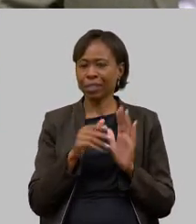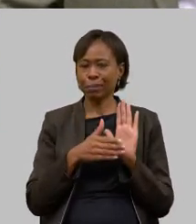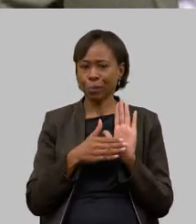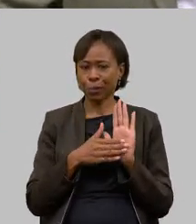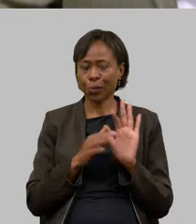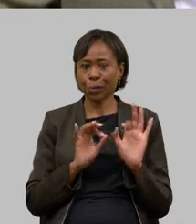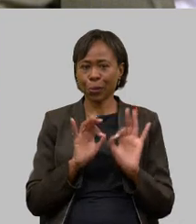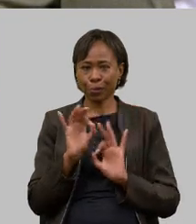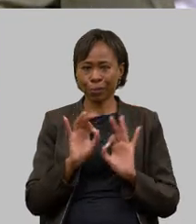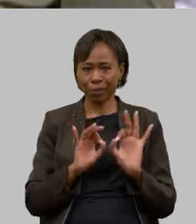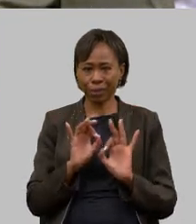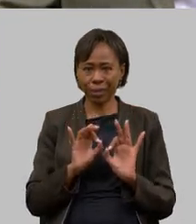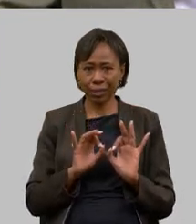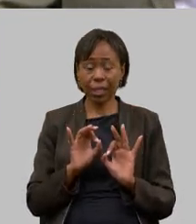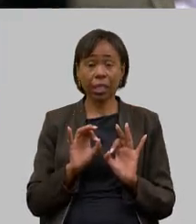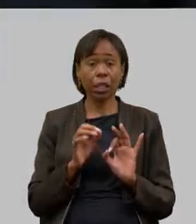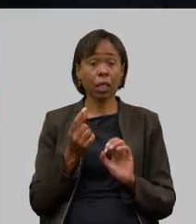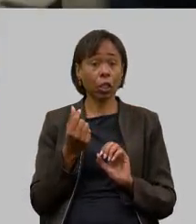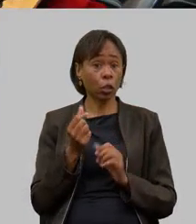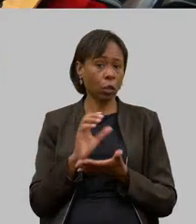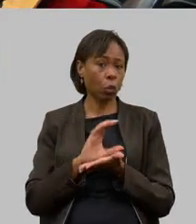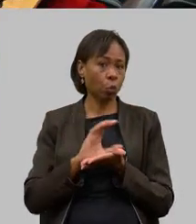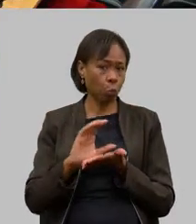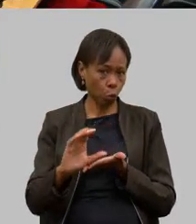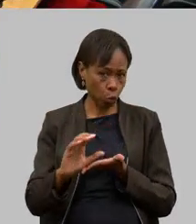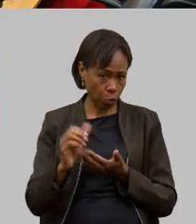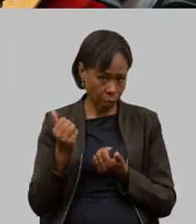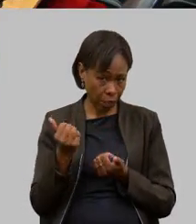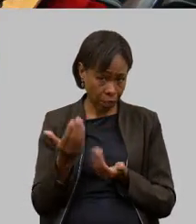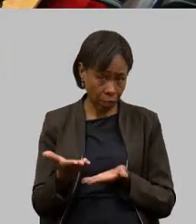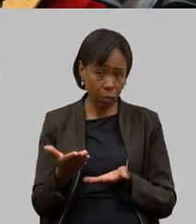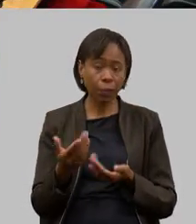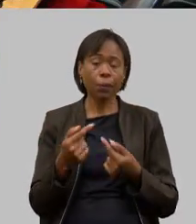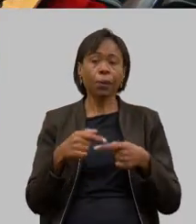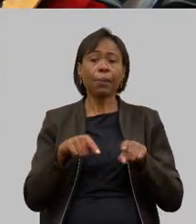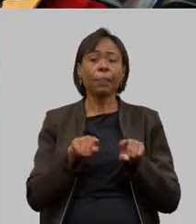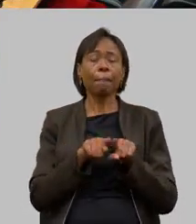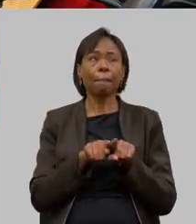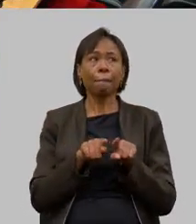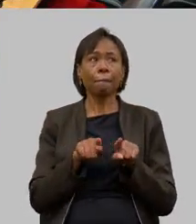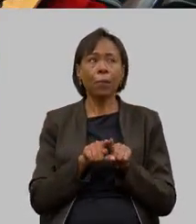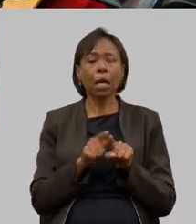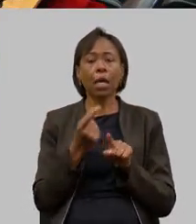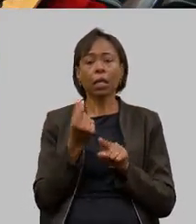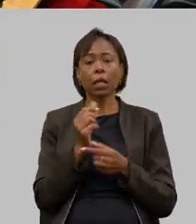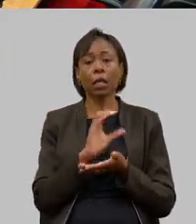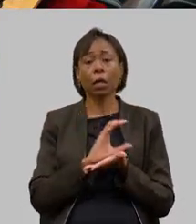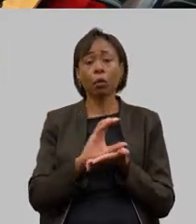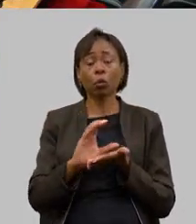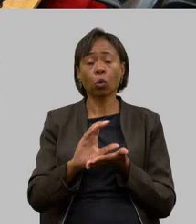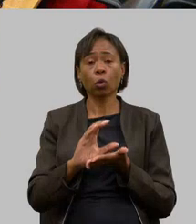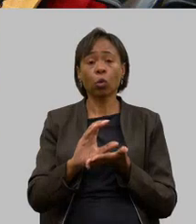desse projeto nós colocamos recursos para isso também colocamos recursos também para irrigação